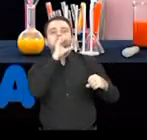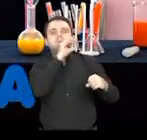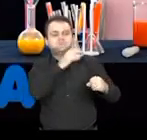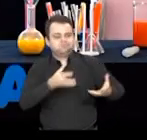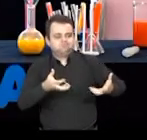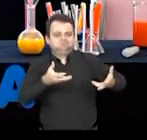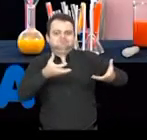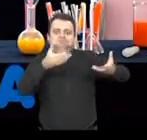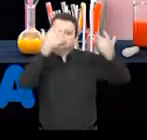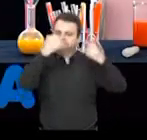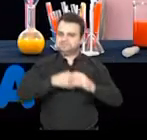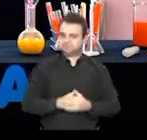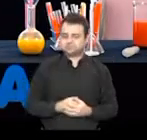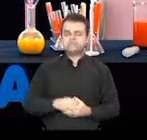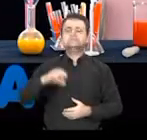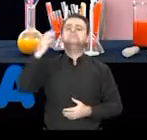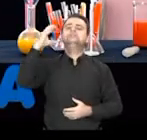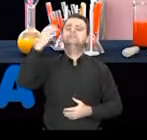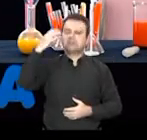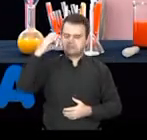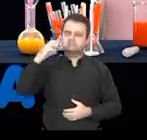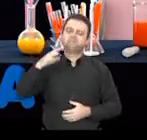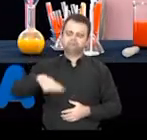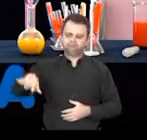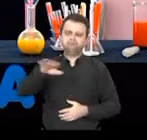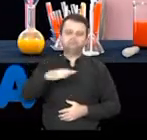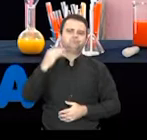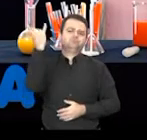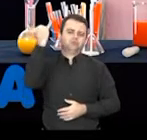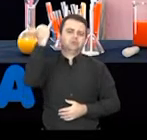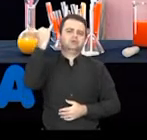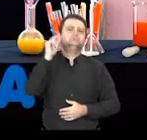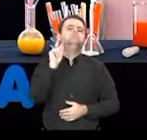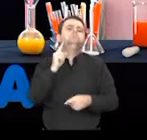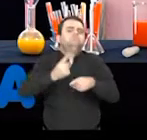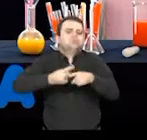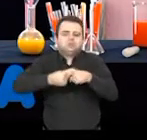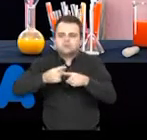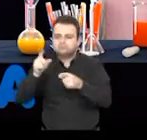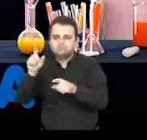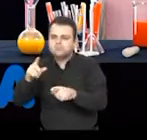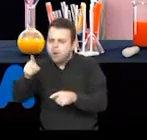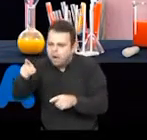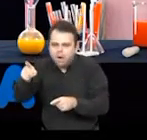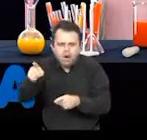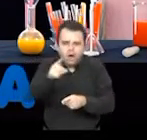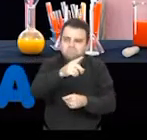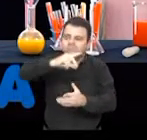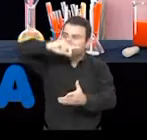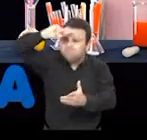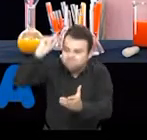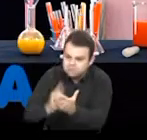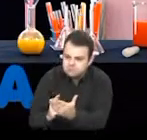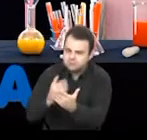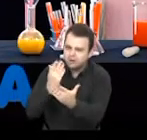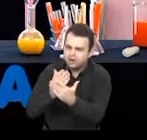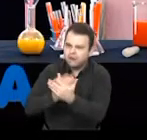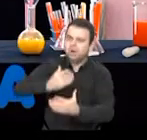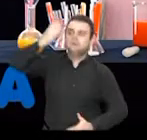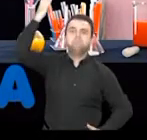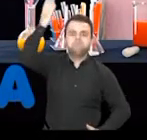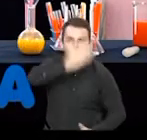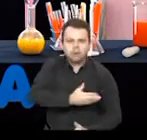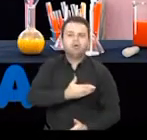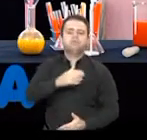importância da ciência. Porque a ciência trabalha a partir dos fatos, onde são reunidas informações que